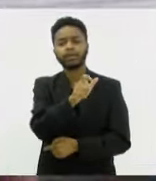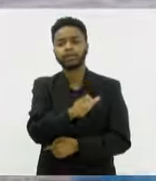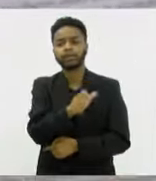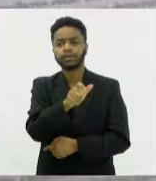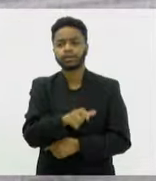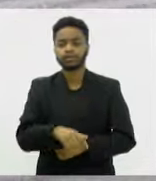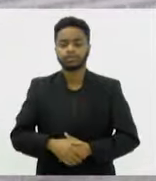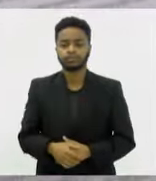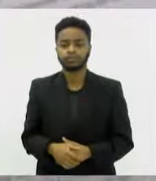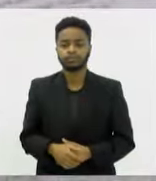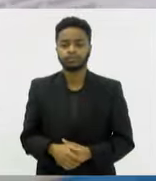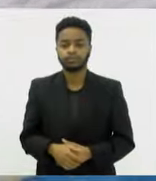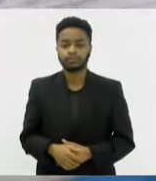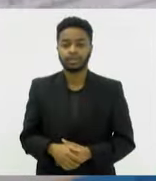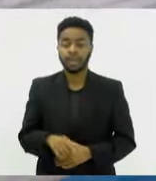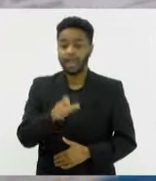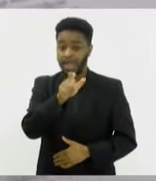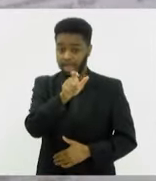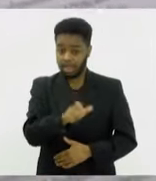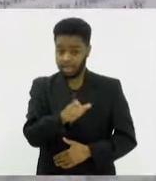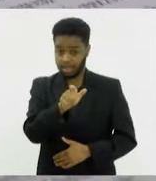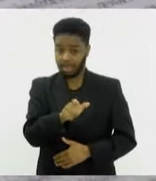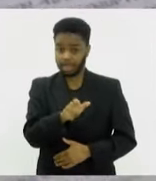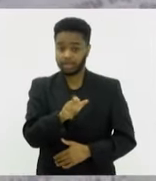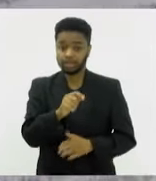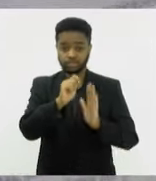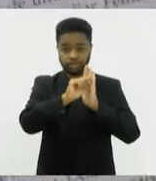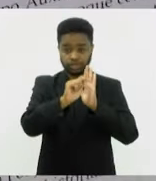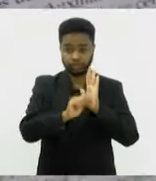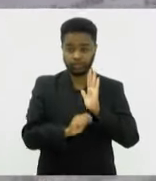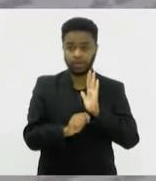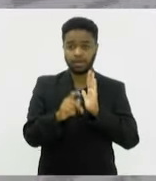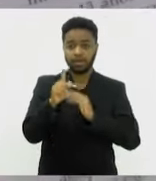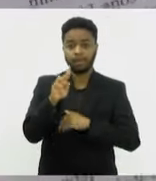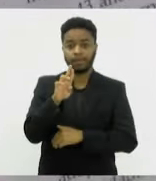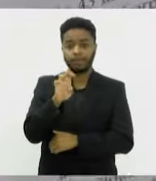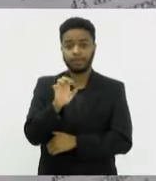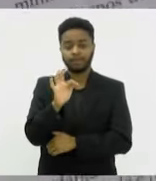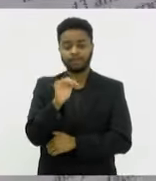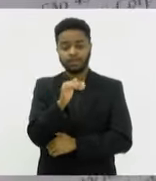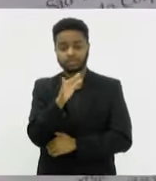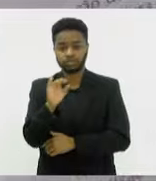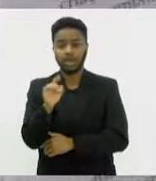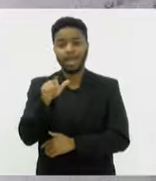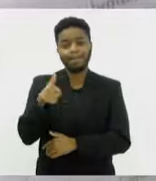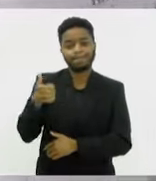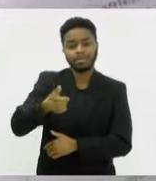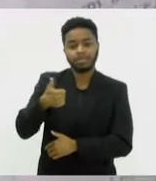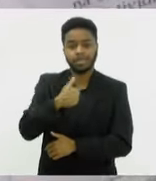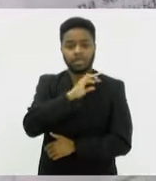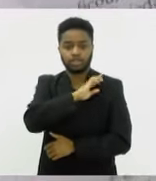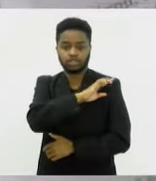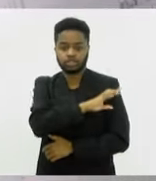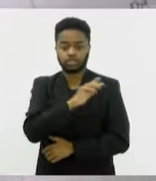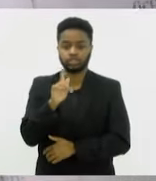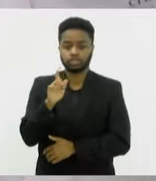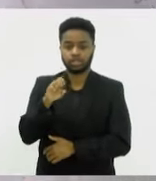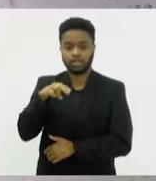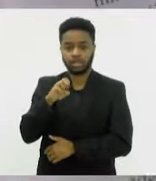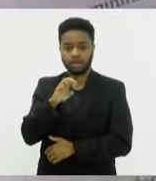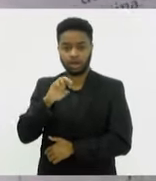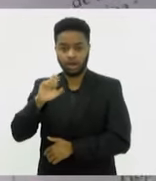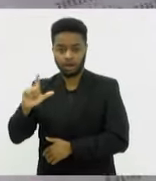câmera. Essa aqui nos deu a honra de prefaciar o nosso livro à primeira oficial-general, à contra